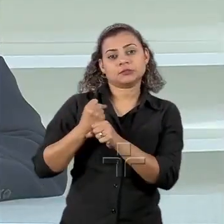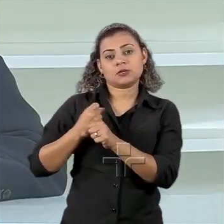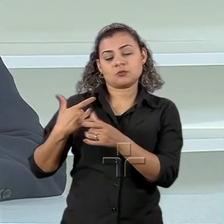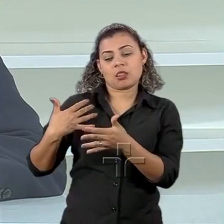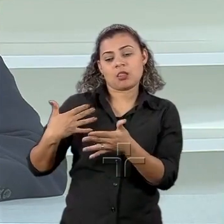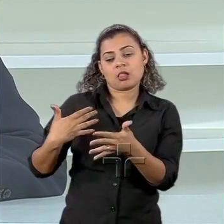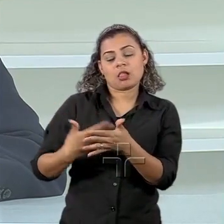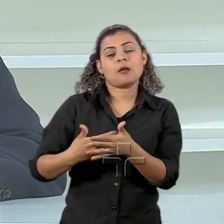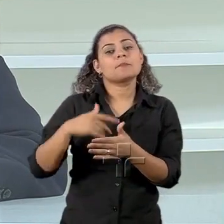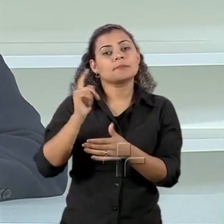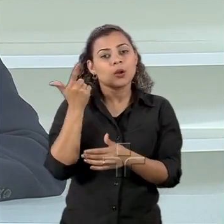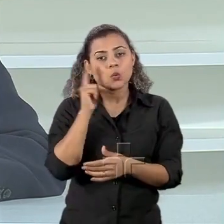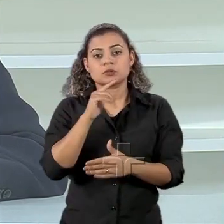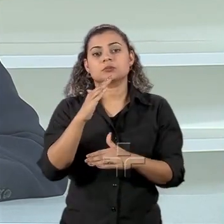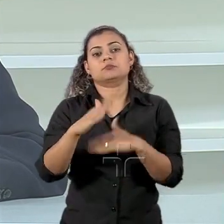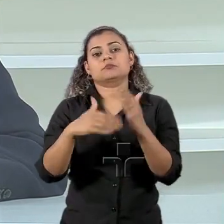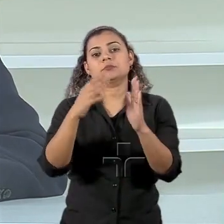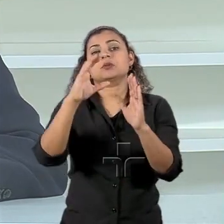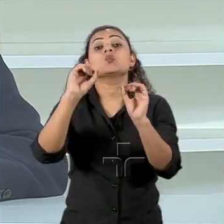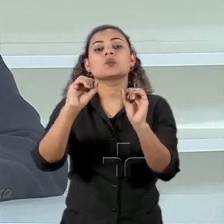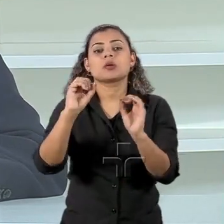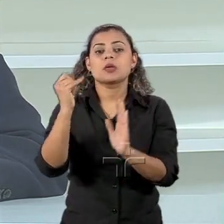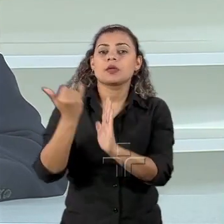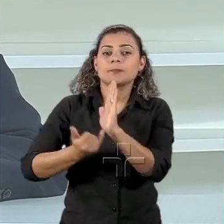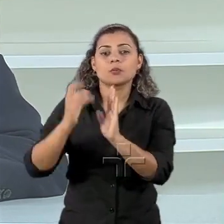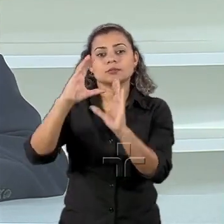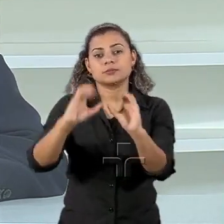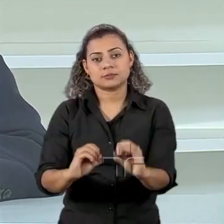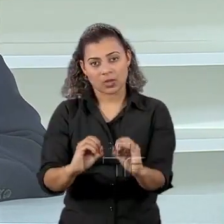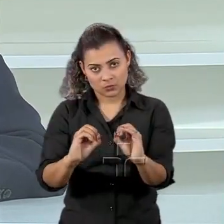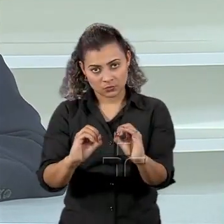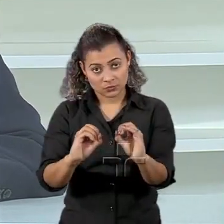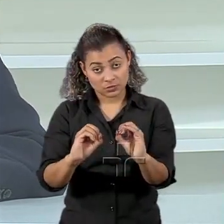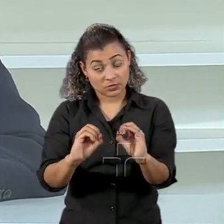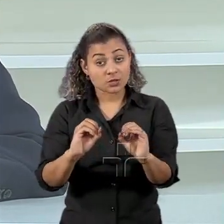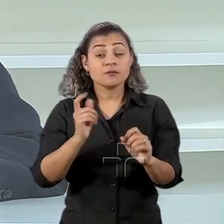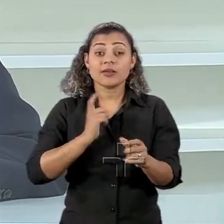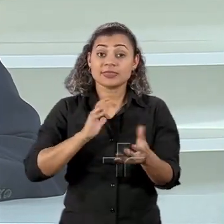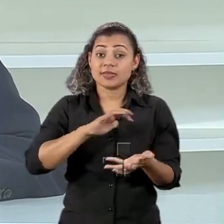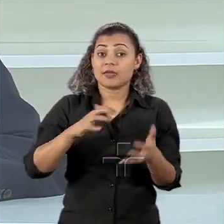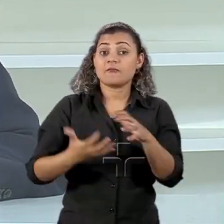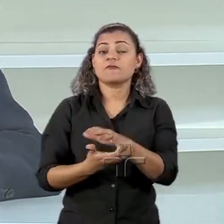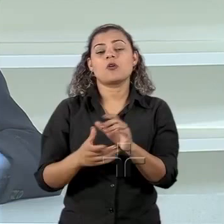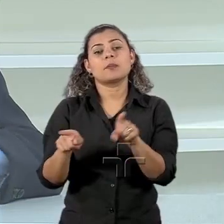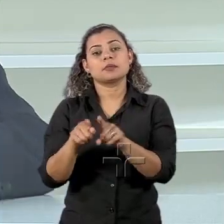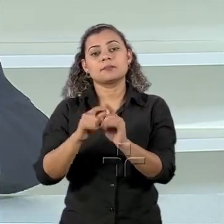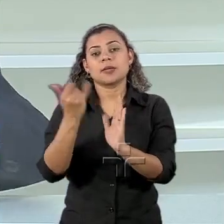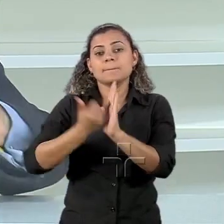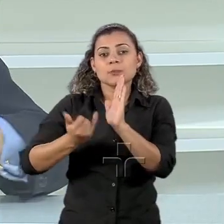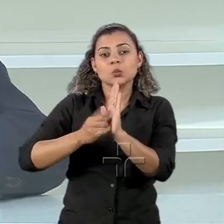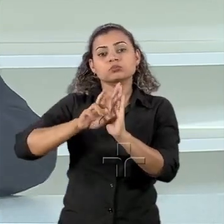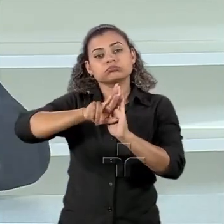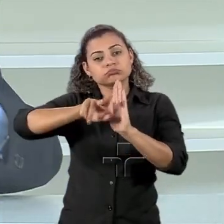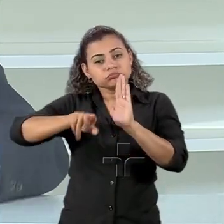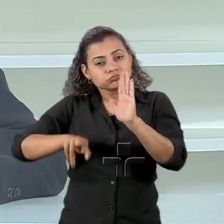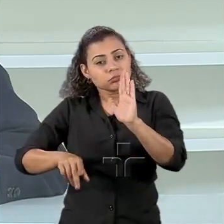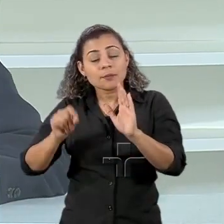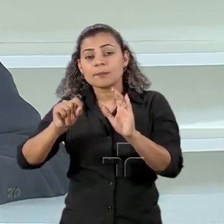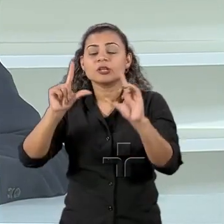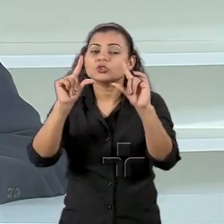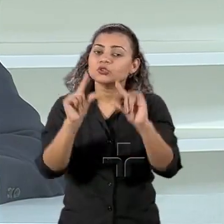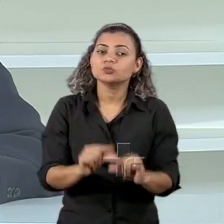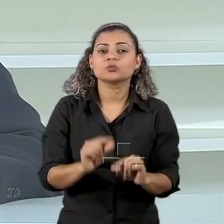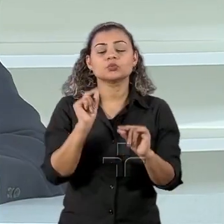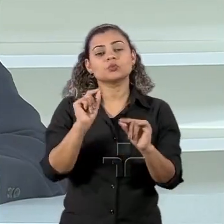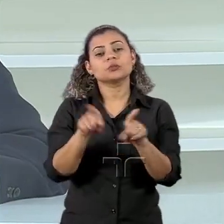desgravação tarifária chegar a zero. Segundo, você tem que fazer uma reforma tarifária para eliminar as distorções, a